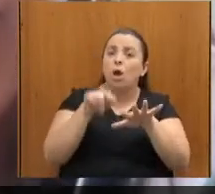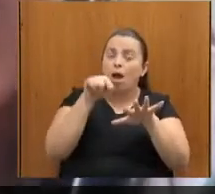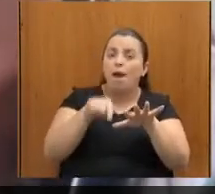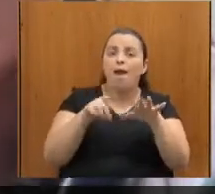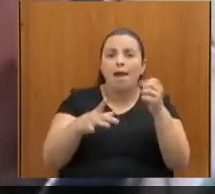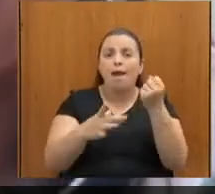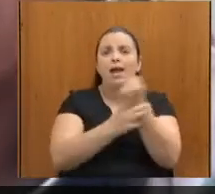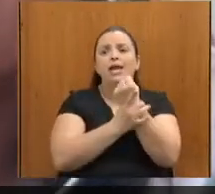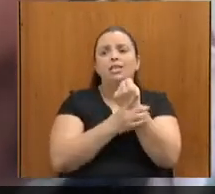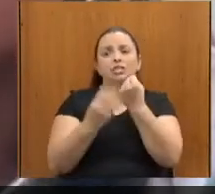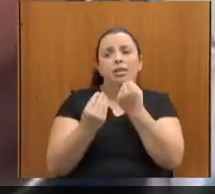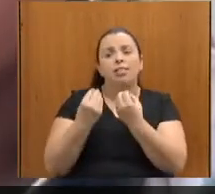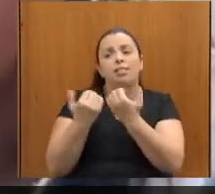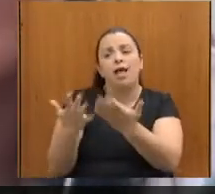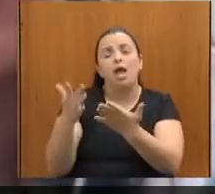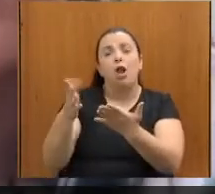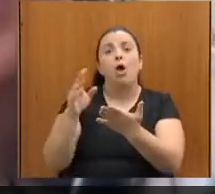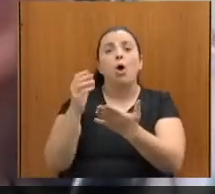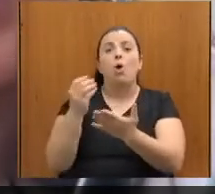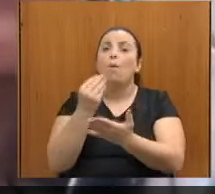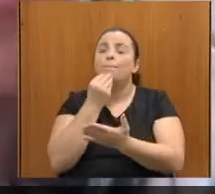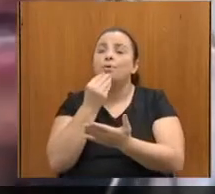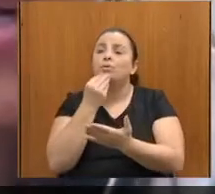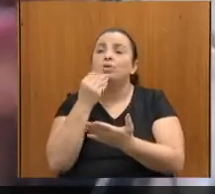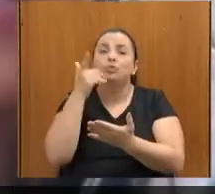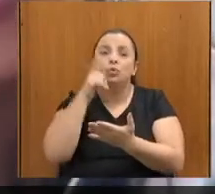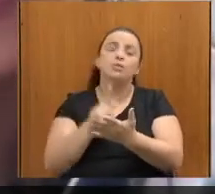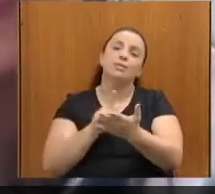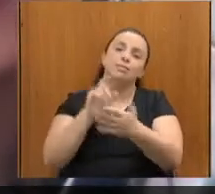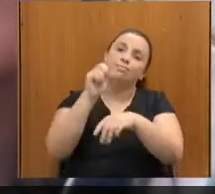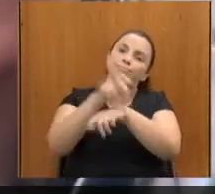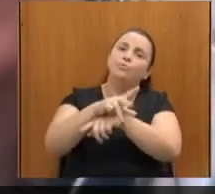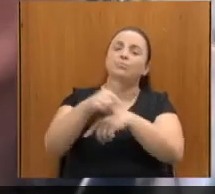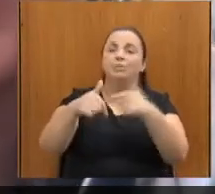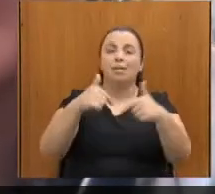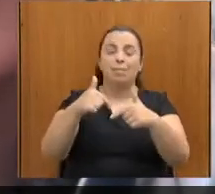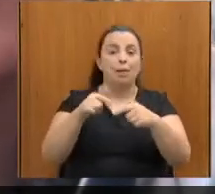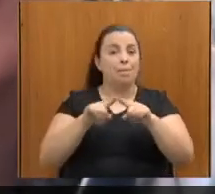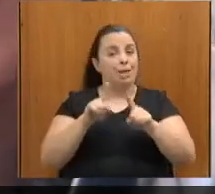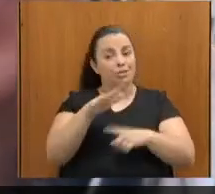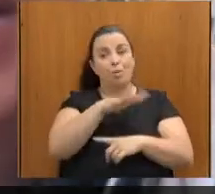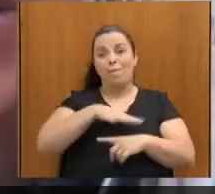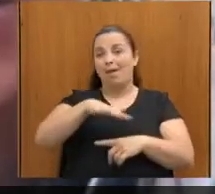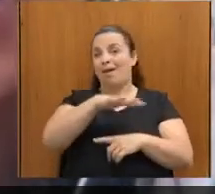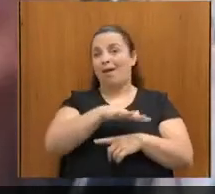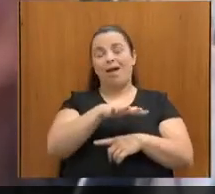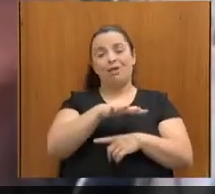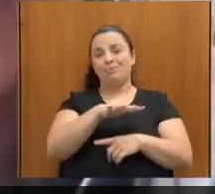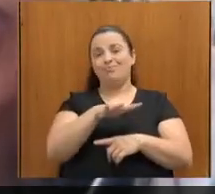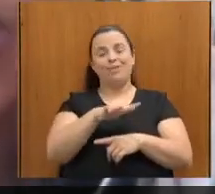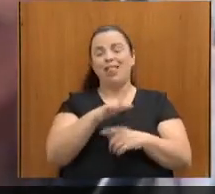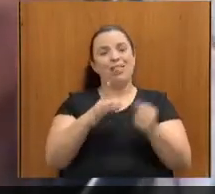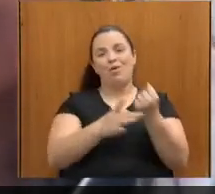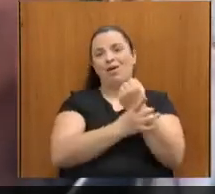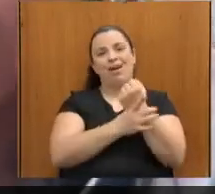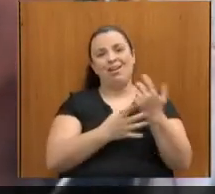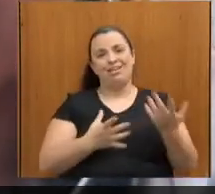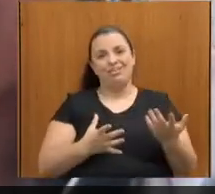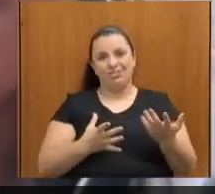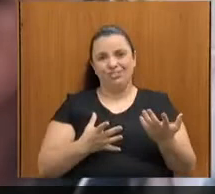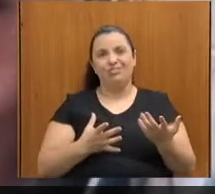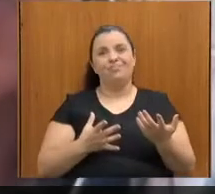garantidas, mas que infelizmente o mercado não garante, a gente tem poucos mecanismos de cobrança do efetivo